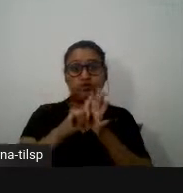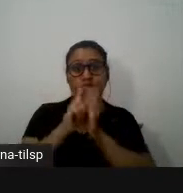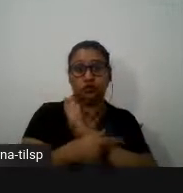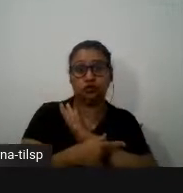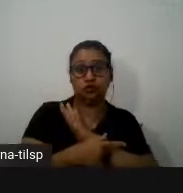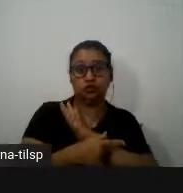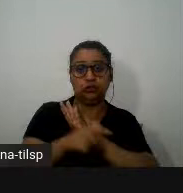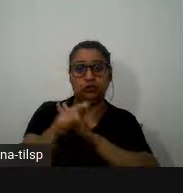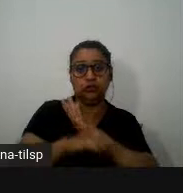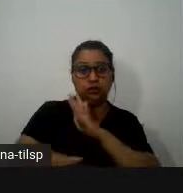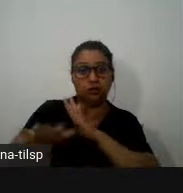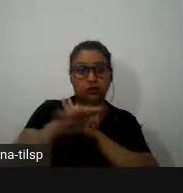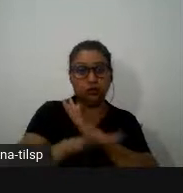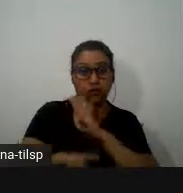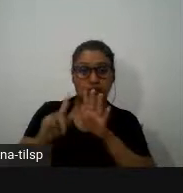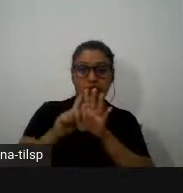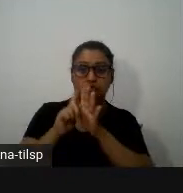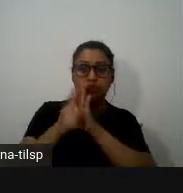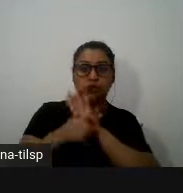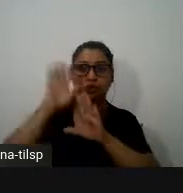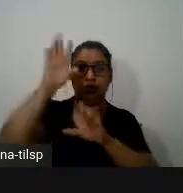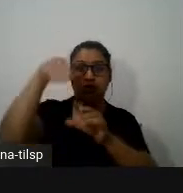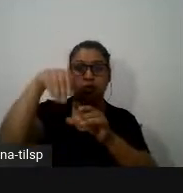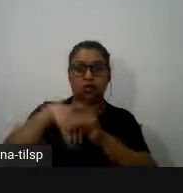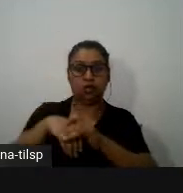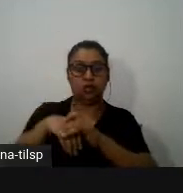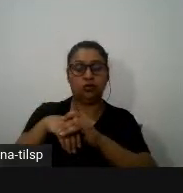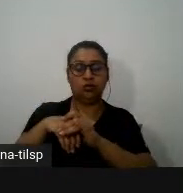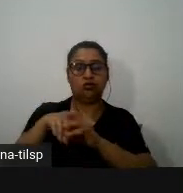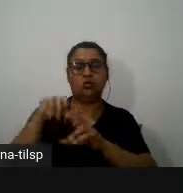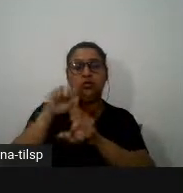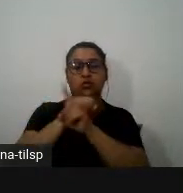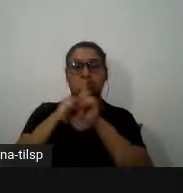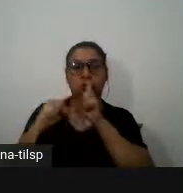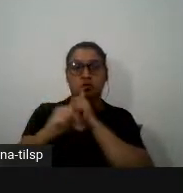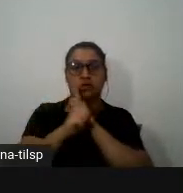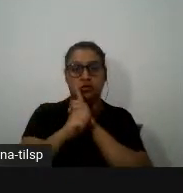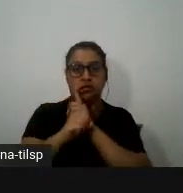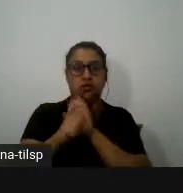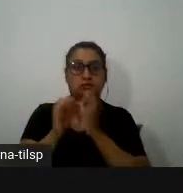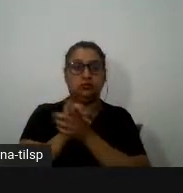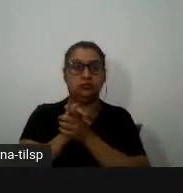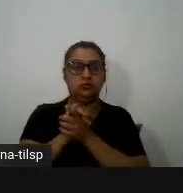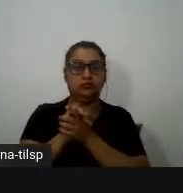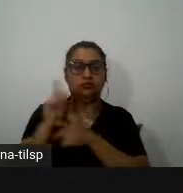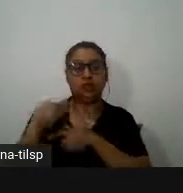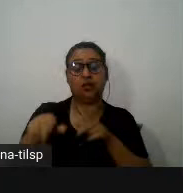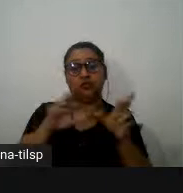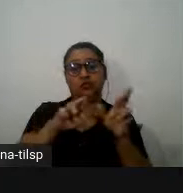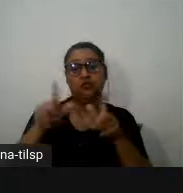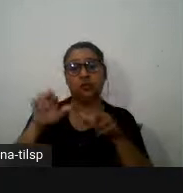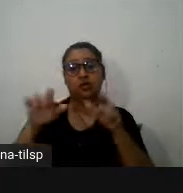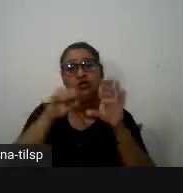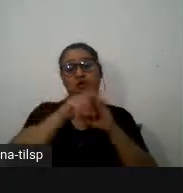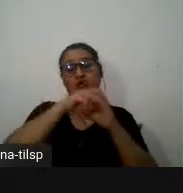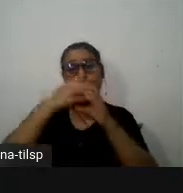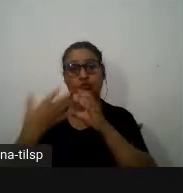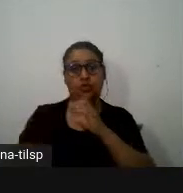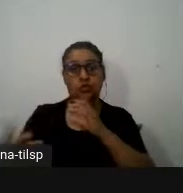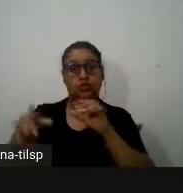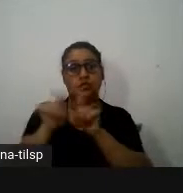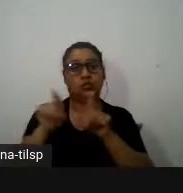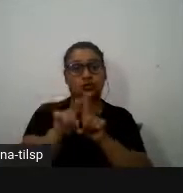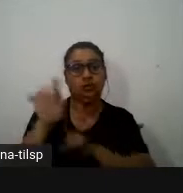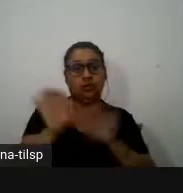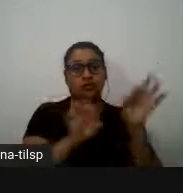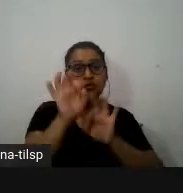circulam sempre dentro de atividades sociais que são os diferentes contextos que organizam a vida